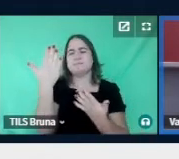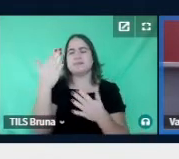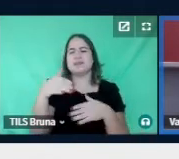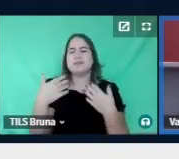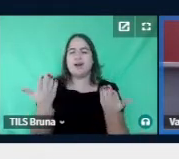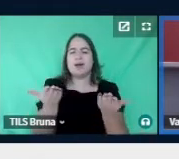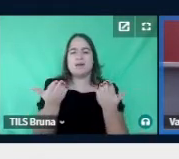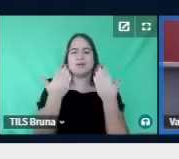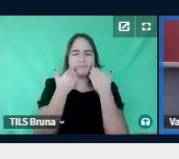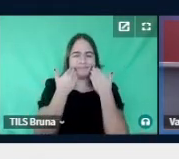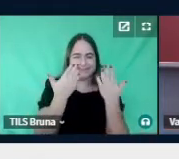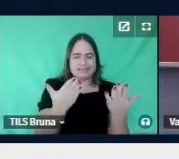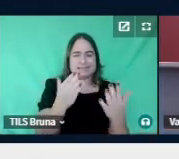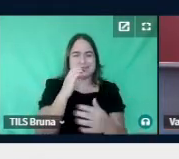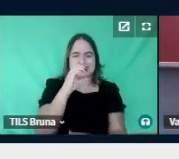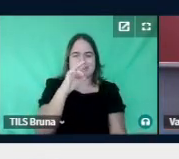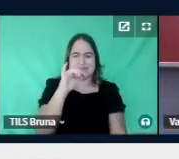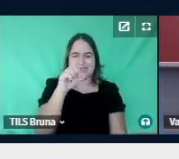à Cris, então.